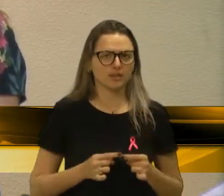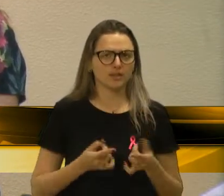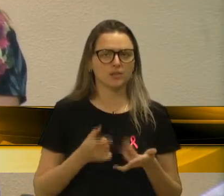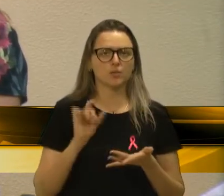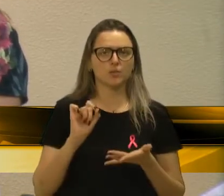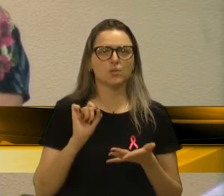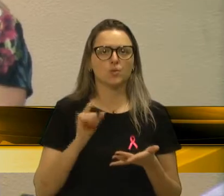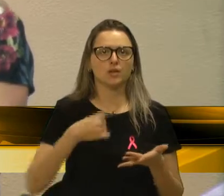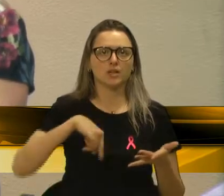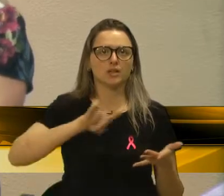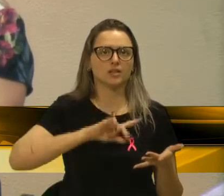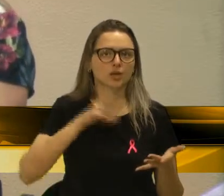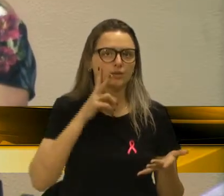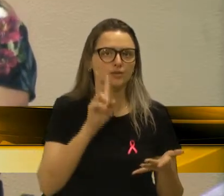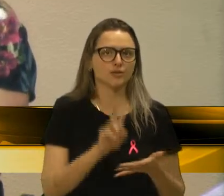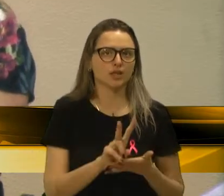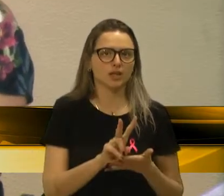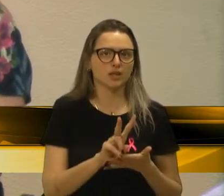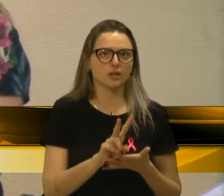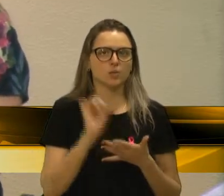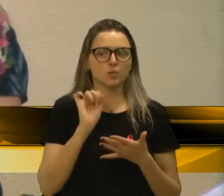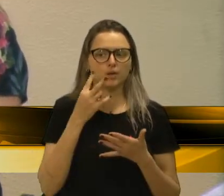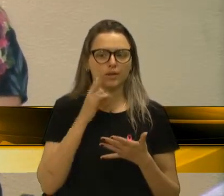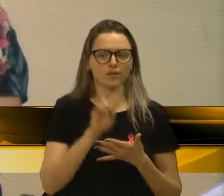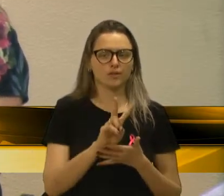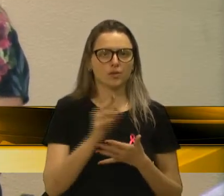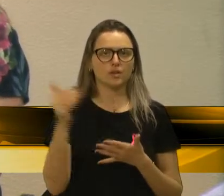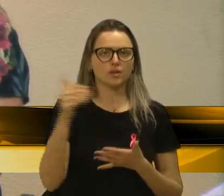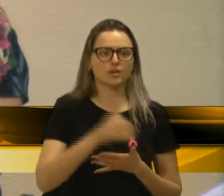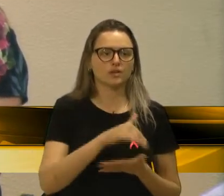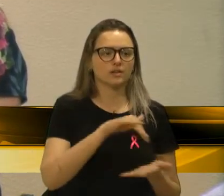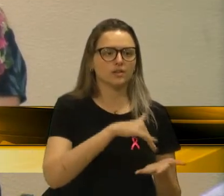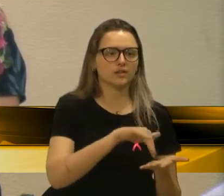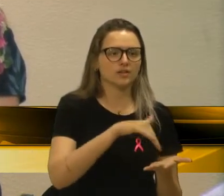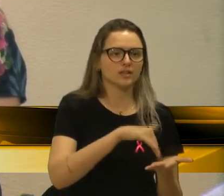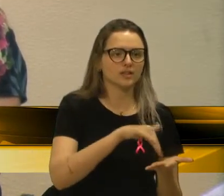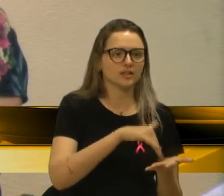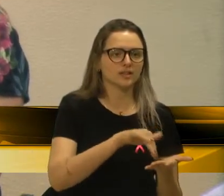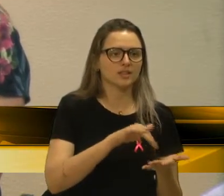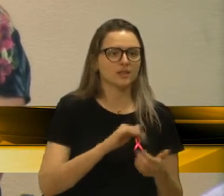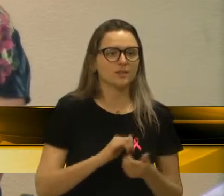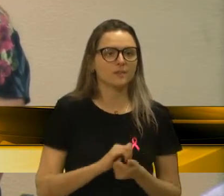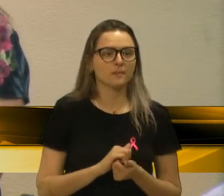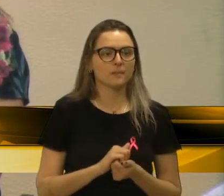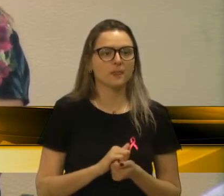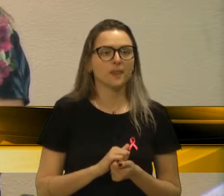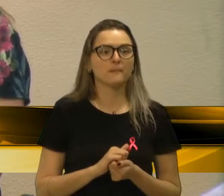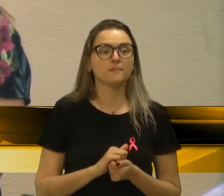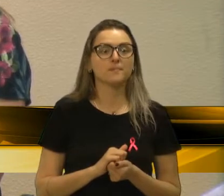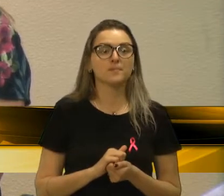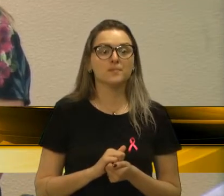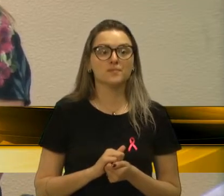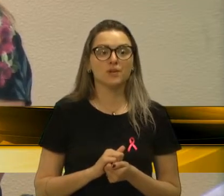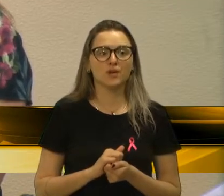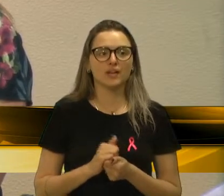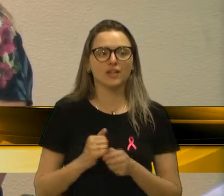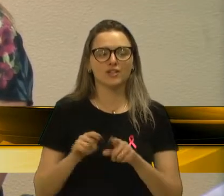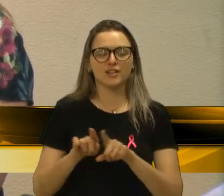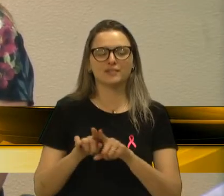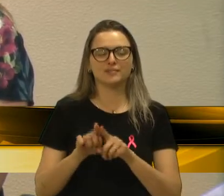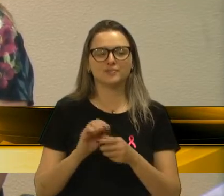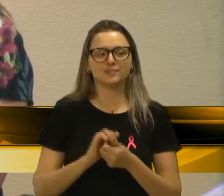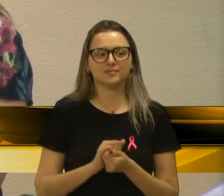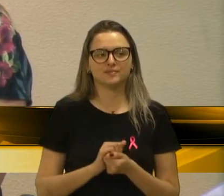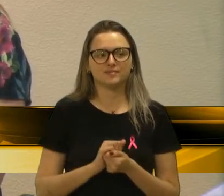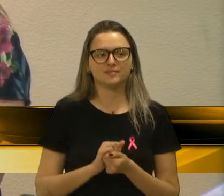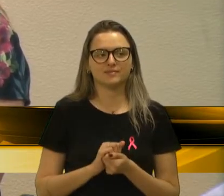assistimos aqui no outro dia, na vinda do secretário, e o que vemos assistindo ao